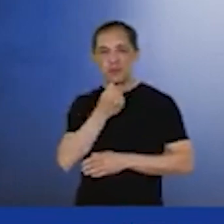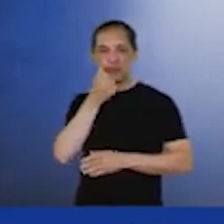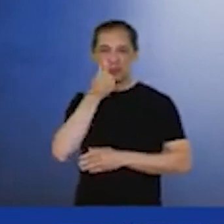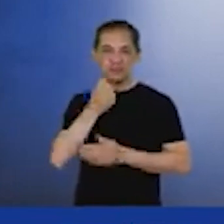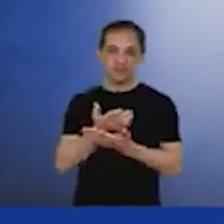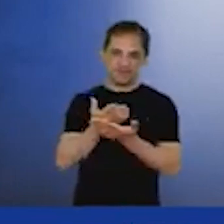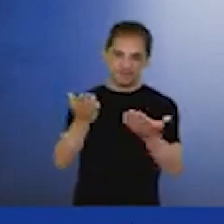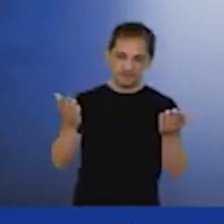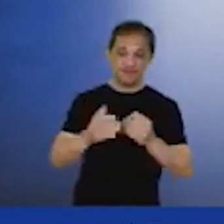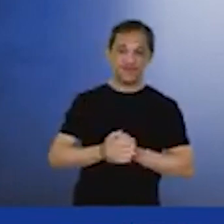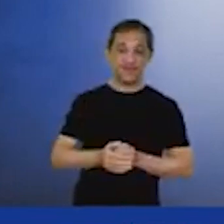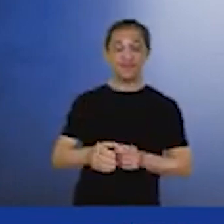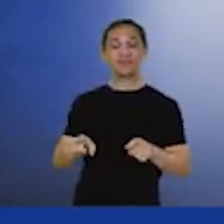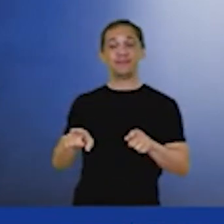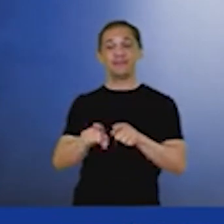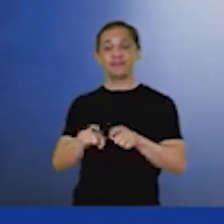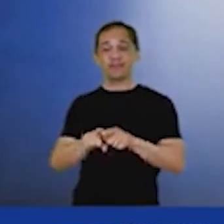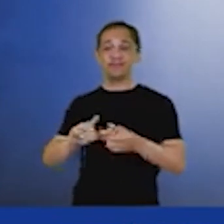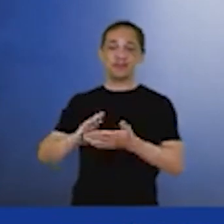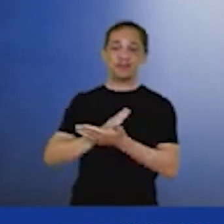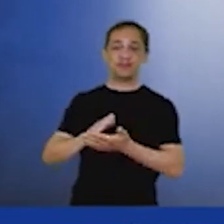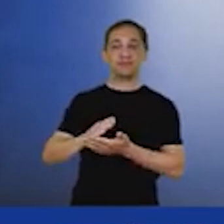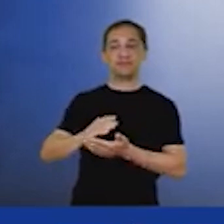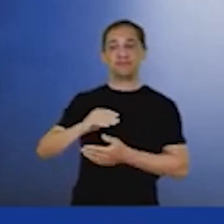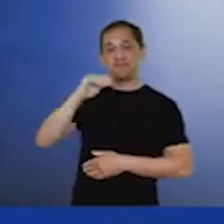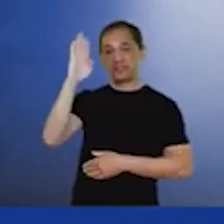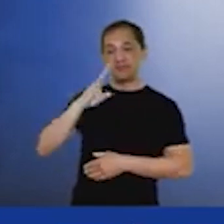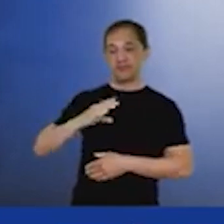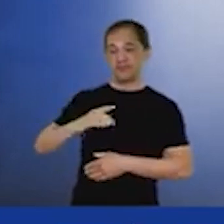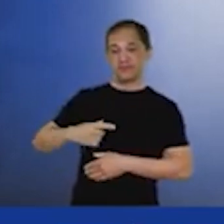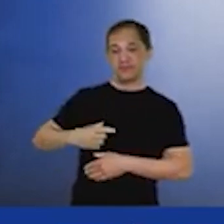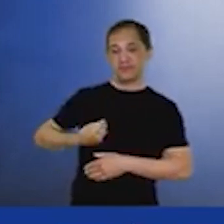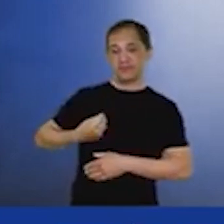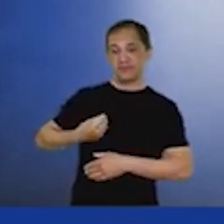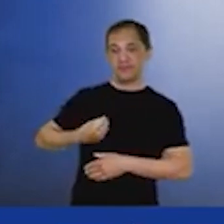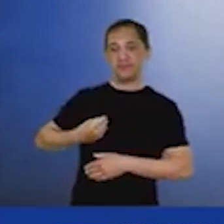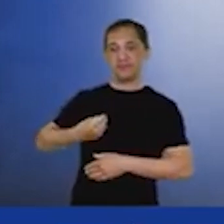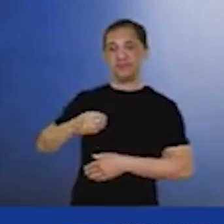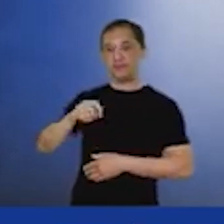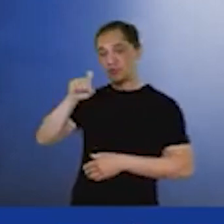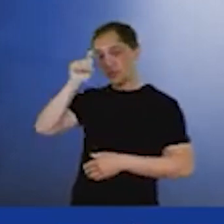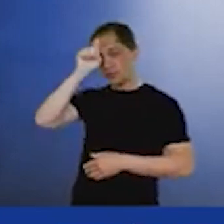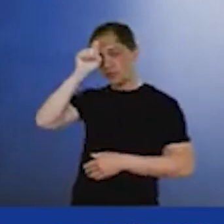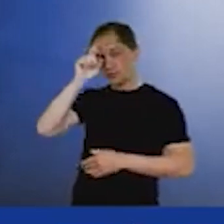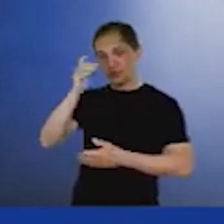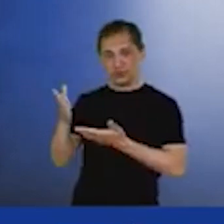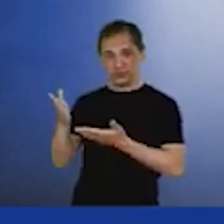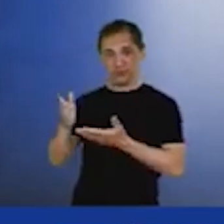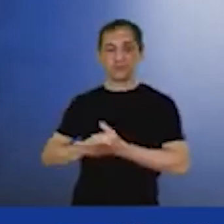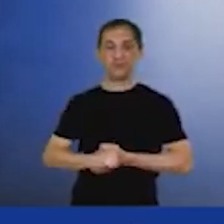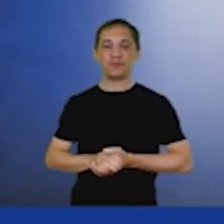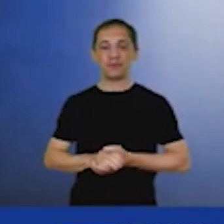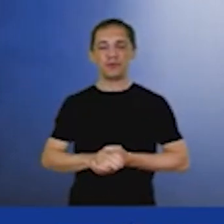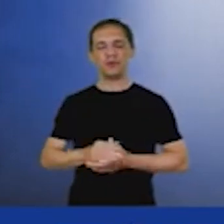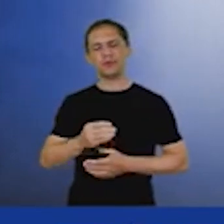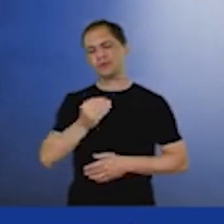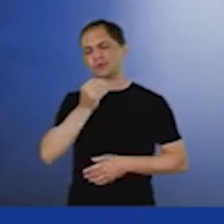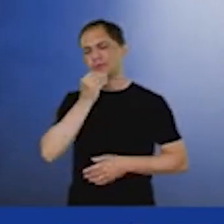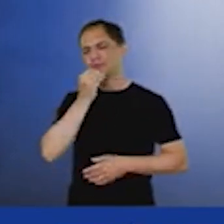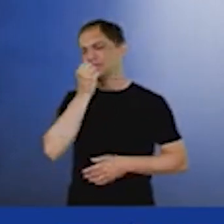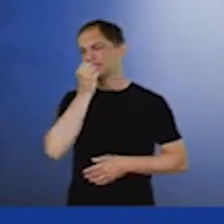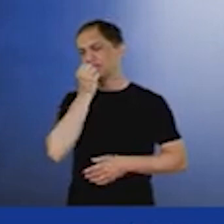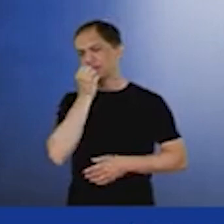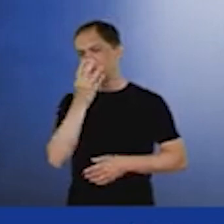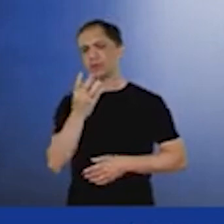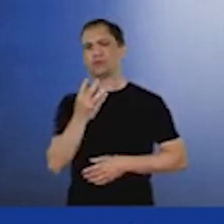e também a todos os brasileiros e brasileiras que estão aqui no Egito. É uma oportunidade muito boa falar aqui